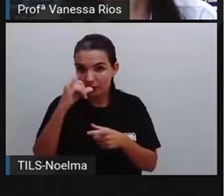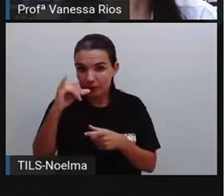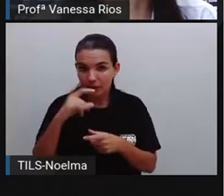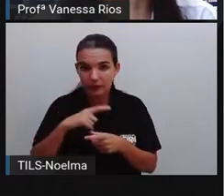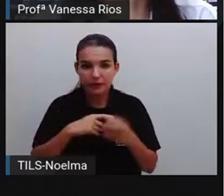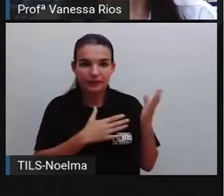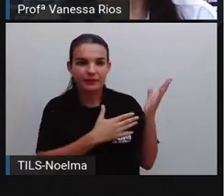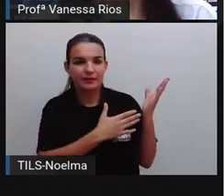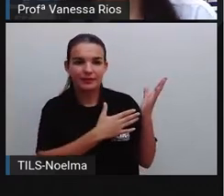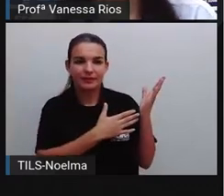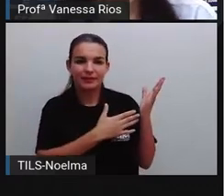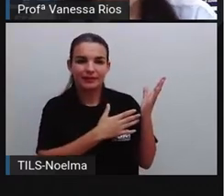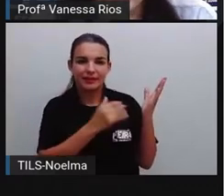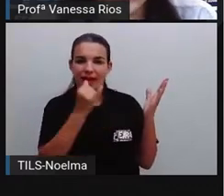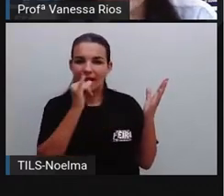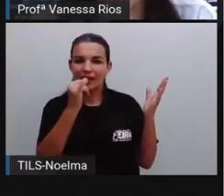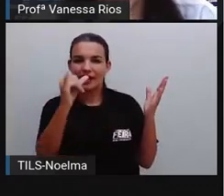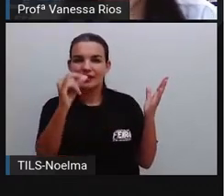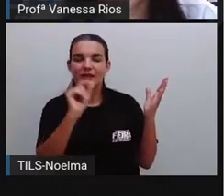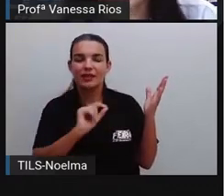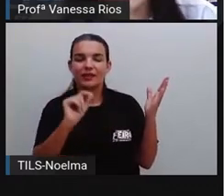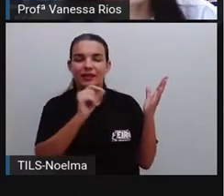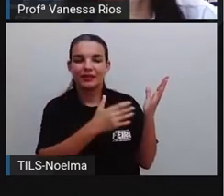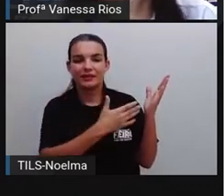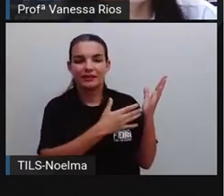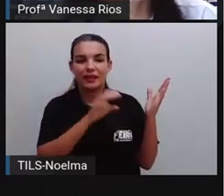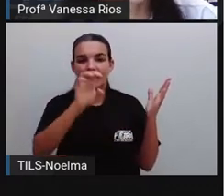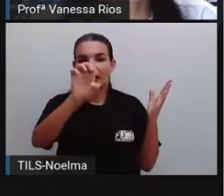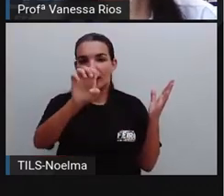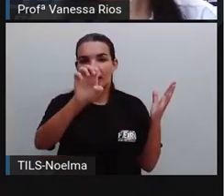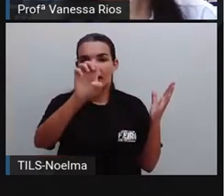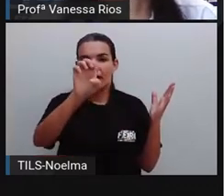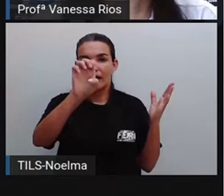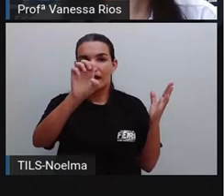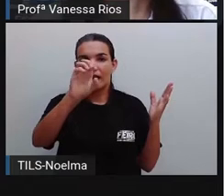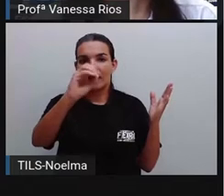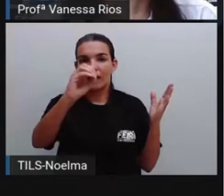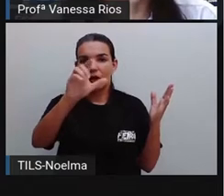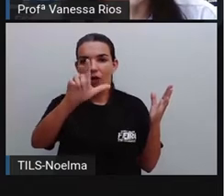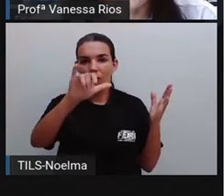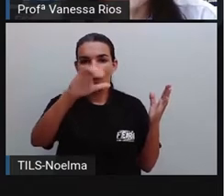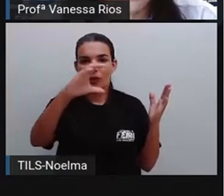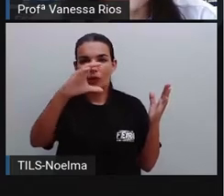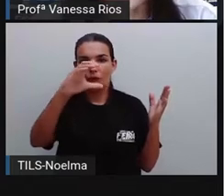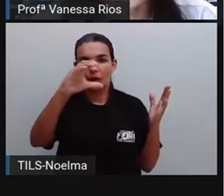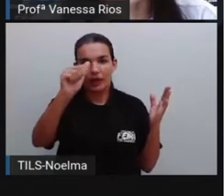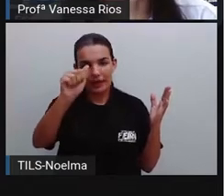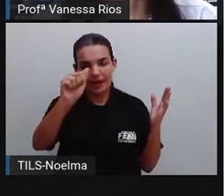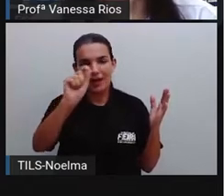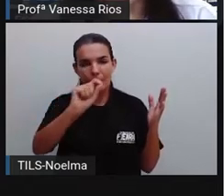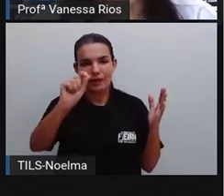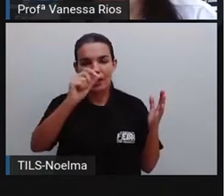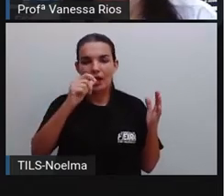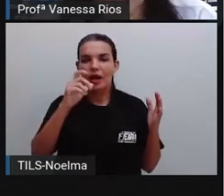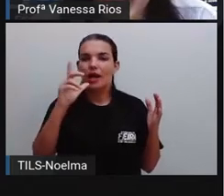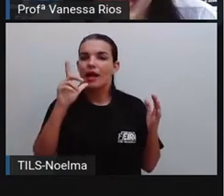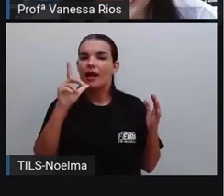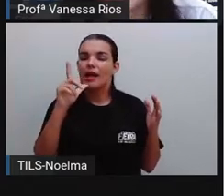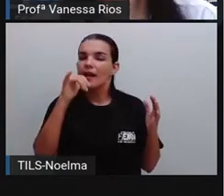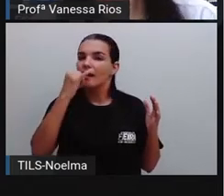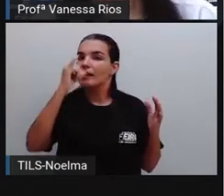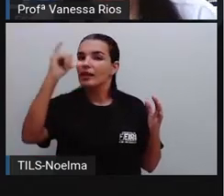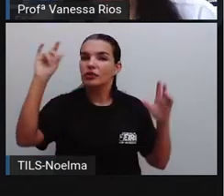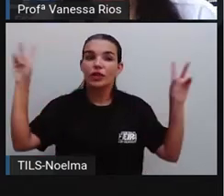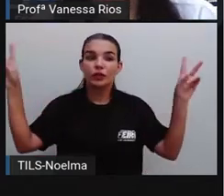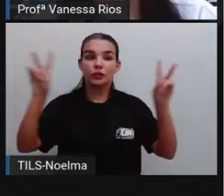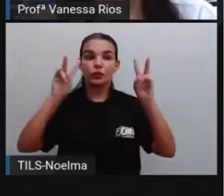cita aí alguns tipos de energia. E aí aparece, né? No topo aí da lista a energia eólica,